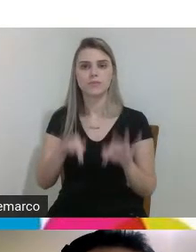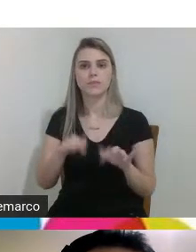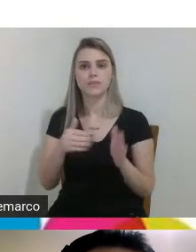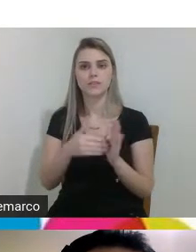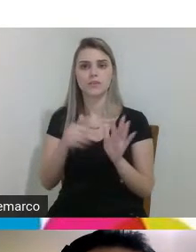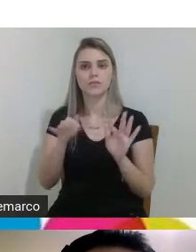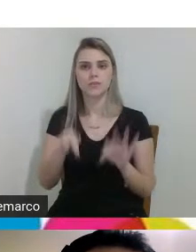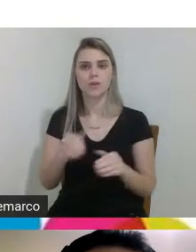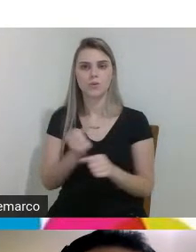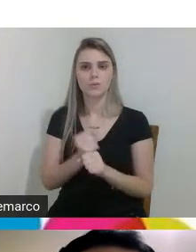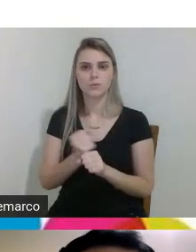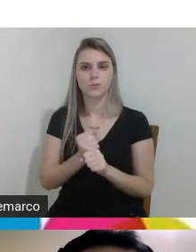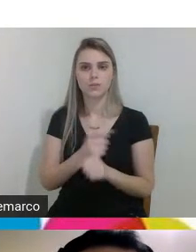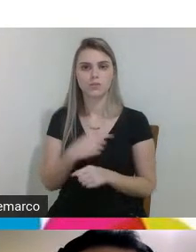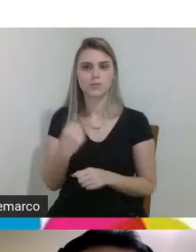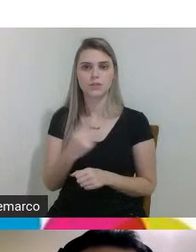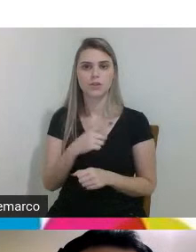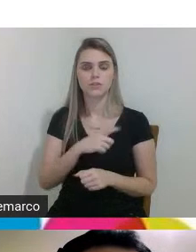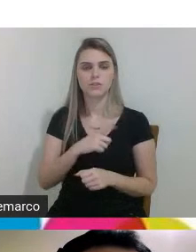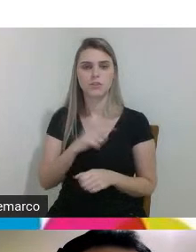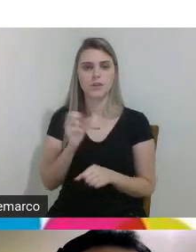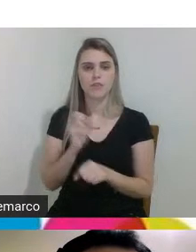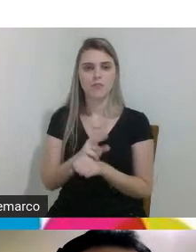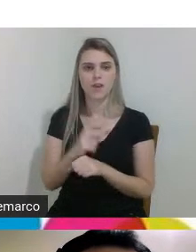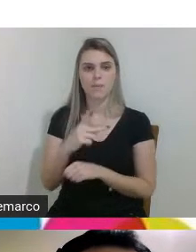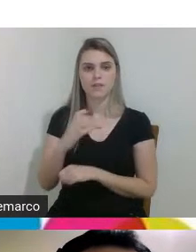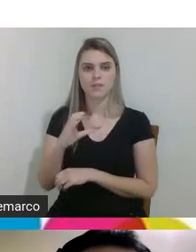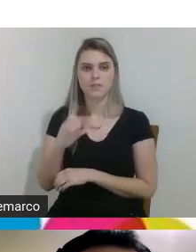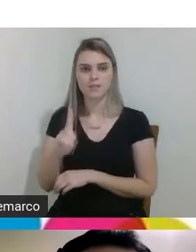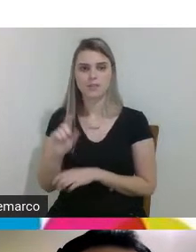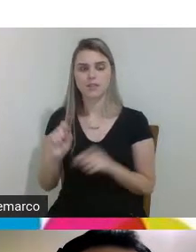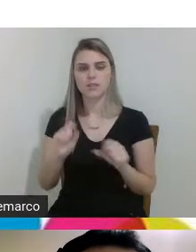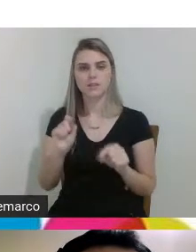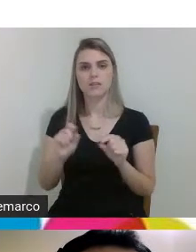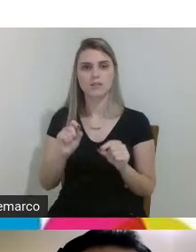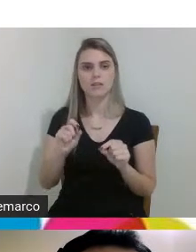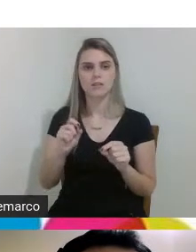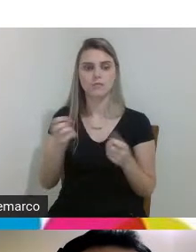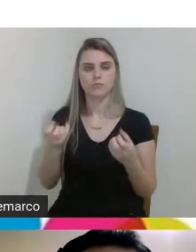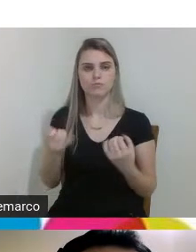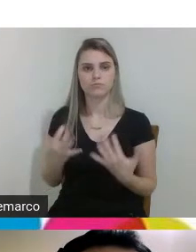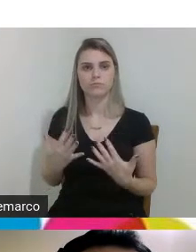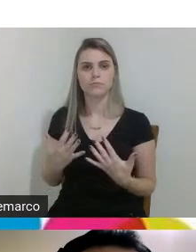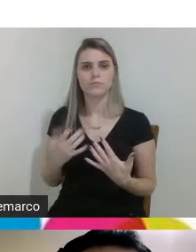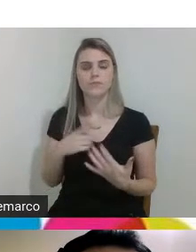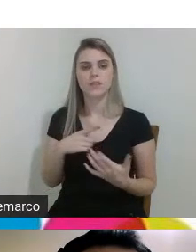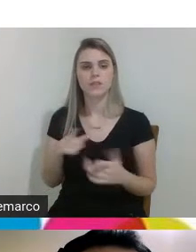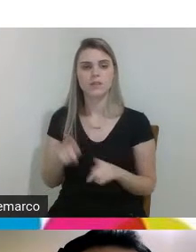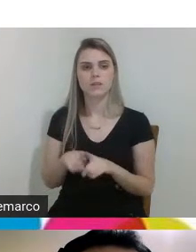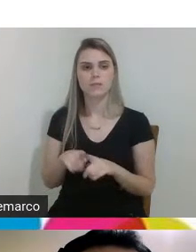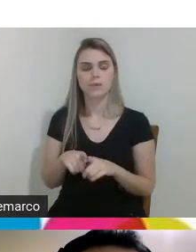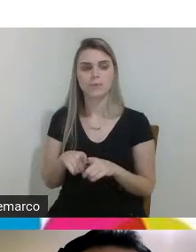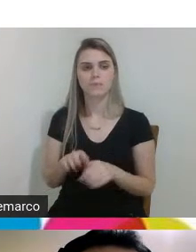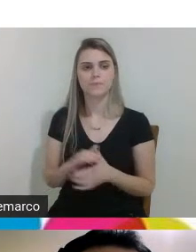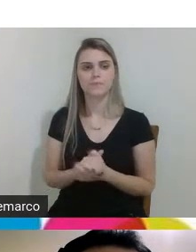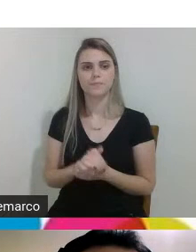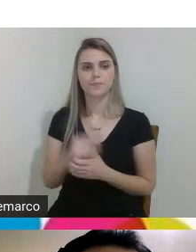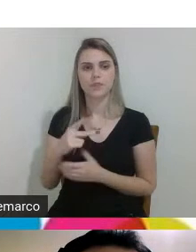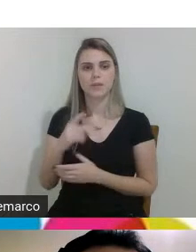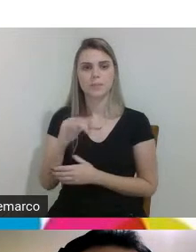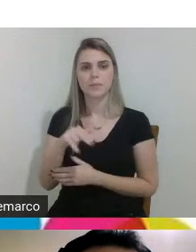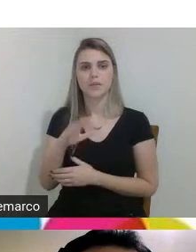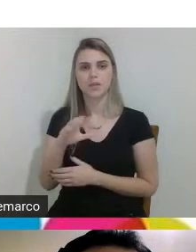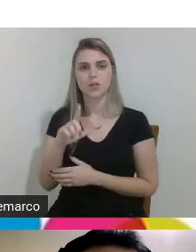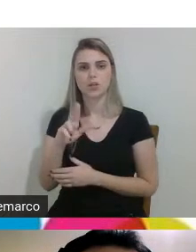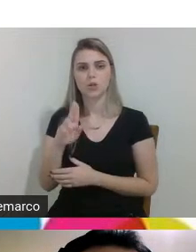nós temos além do vaga PCD que é o que foi destinado ali nós temos o Pink Loop Pink Loop ele é